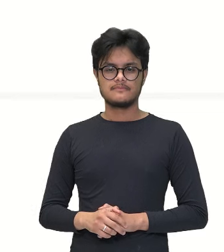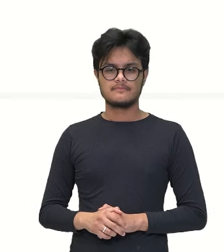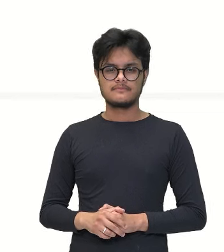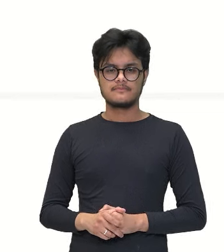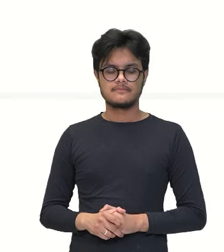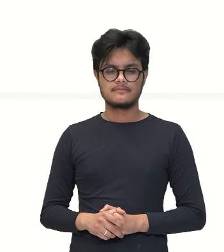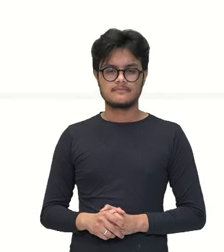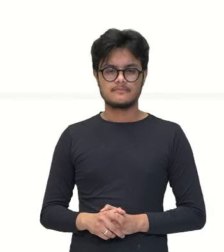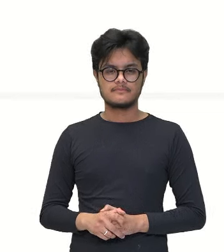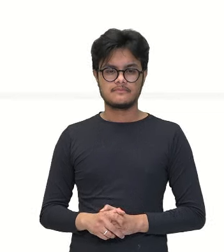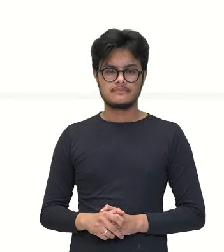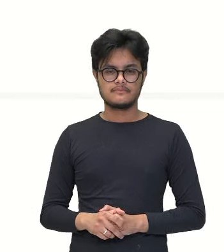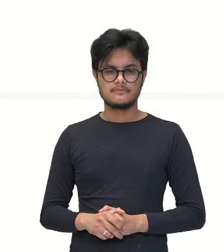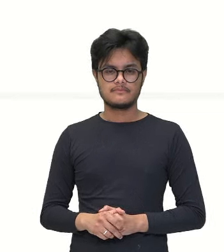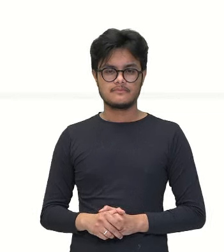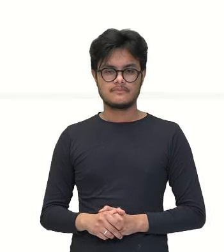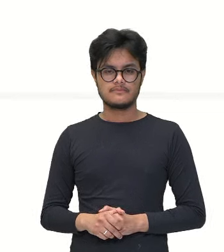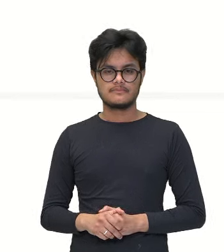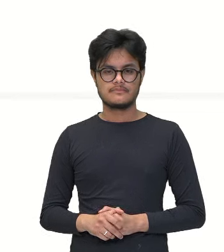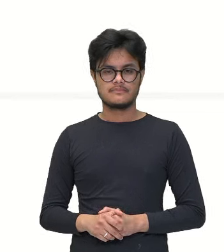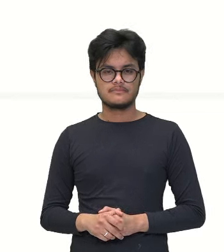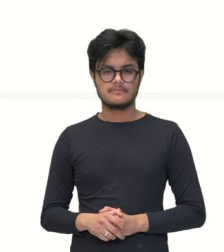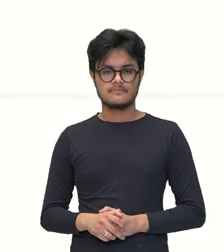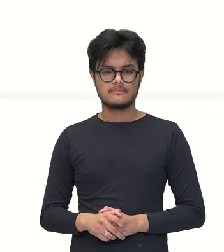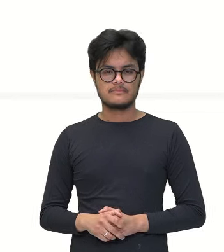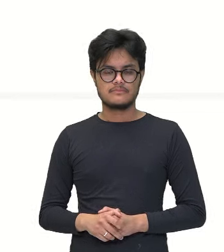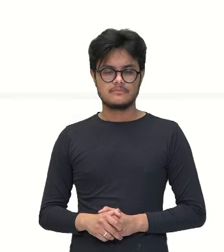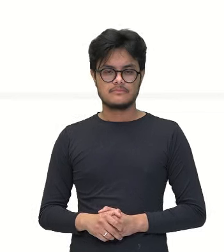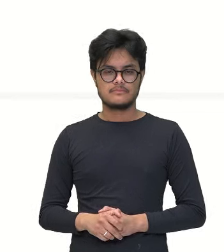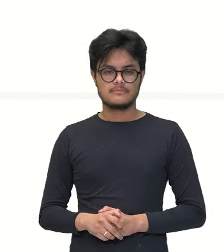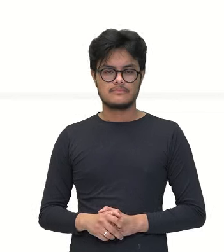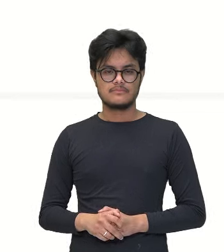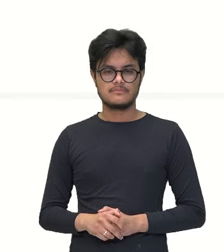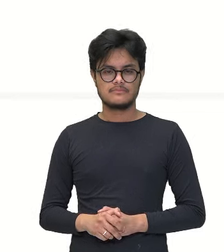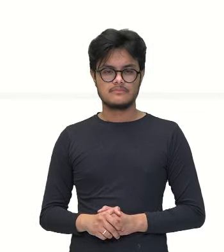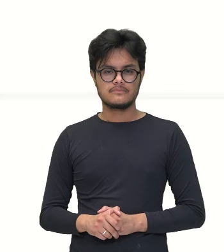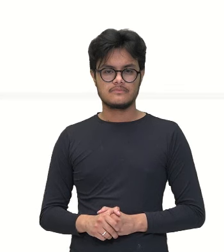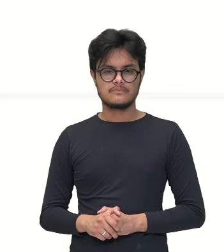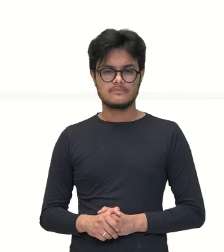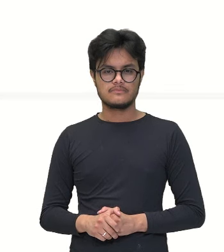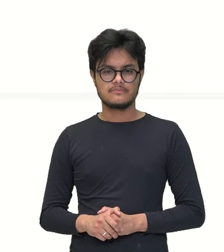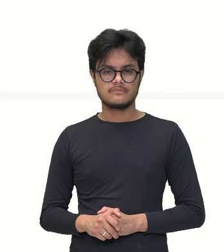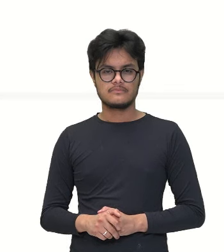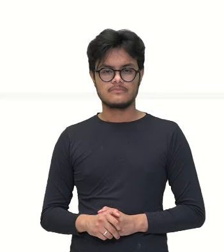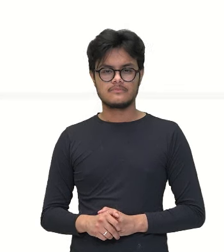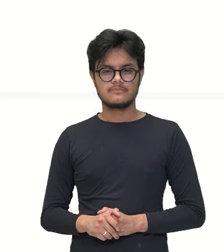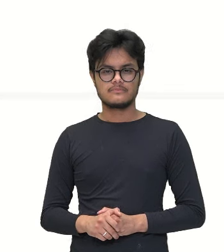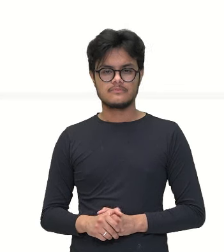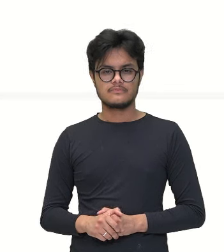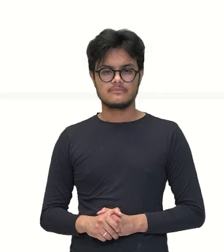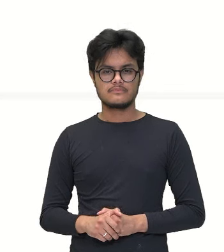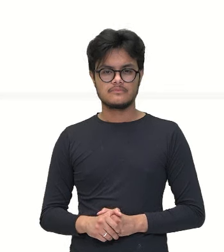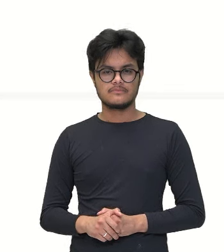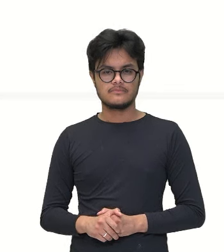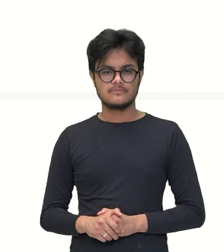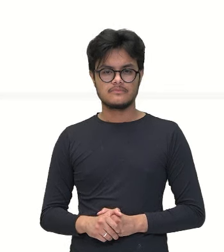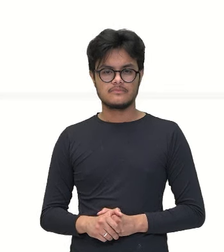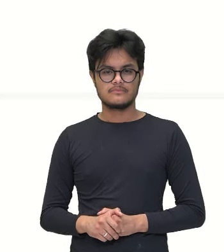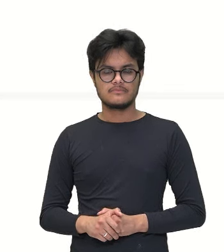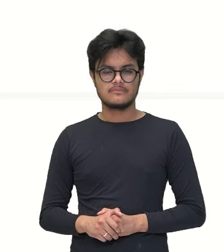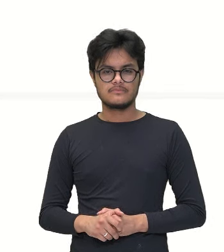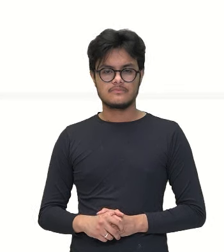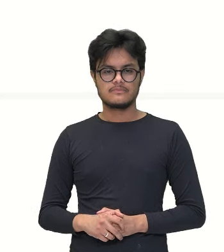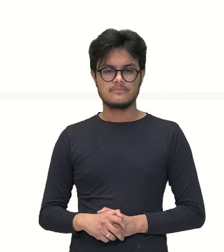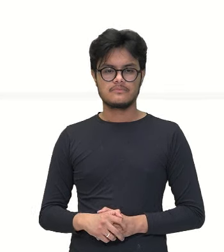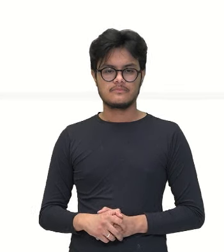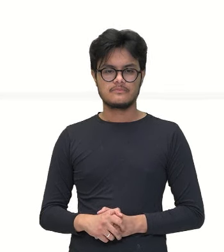colocar aqui, então, quantos tijolos vai ser igual a 500 sacos, né? E aqui,